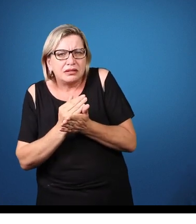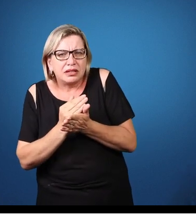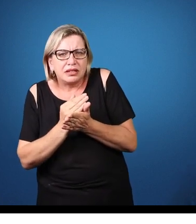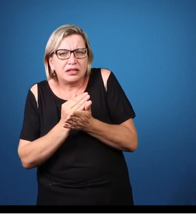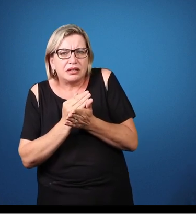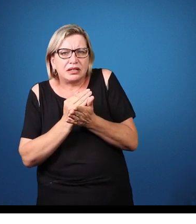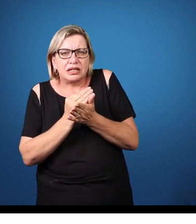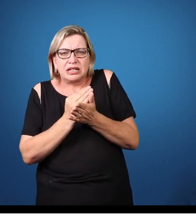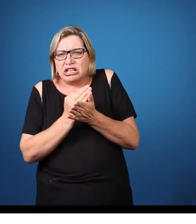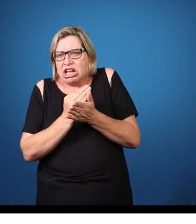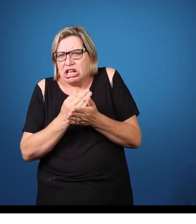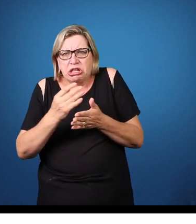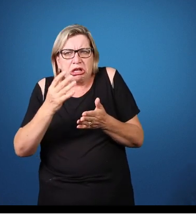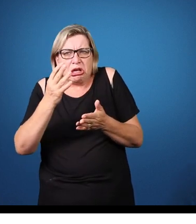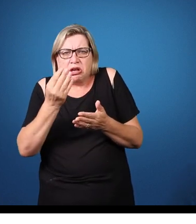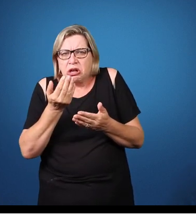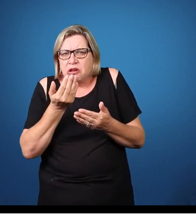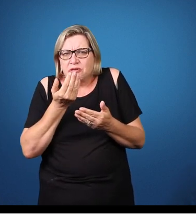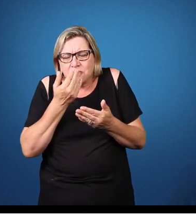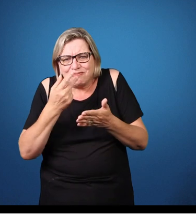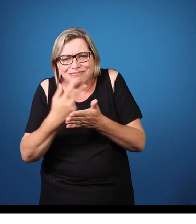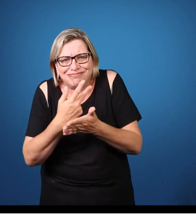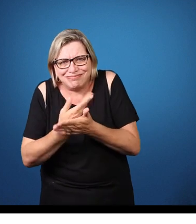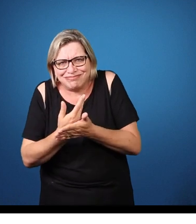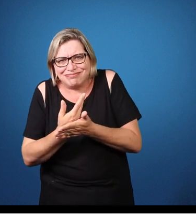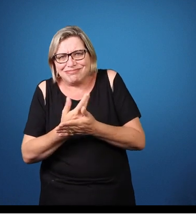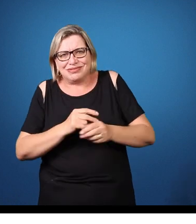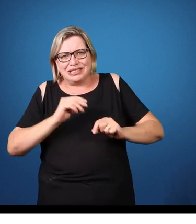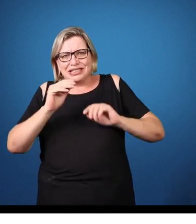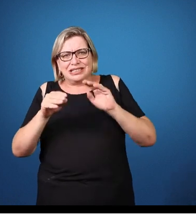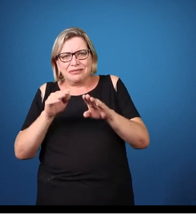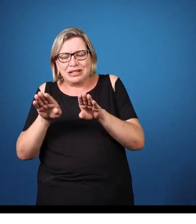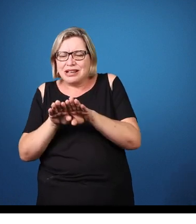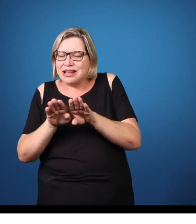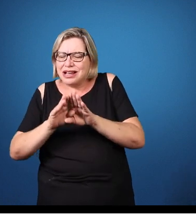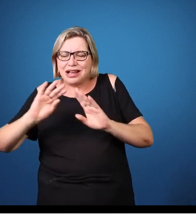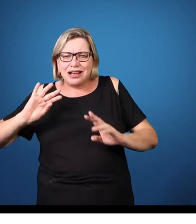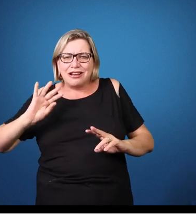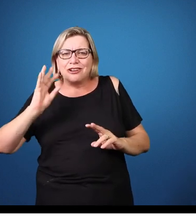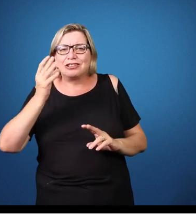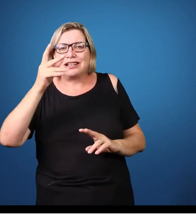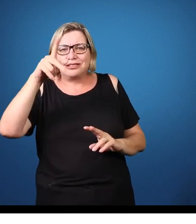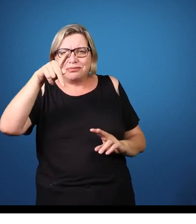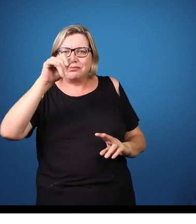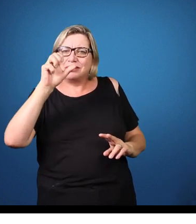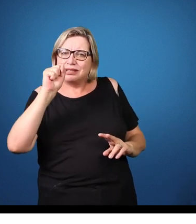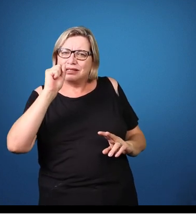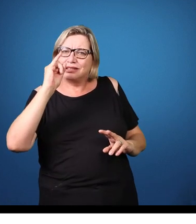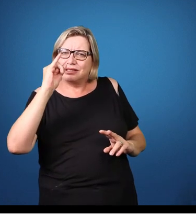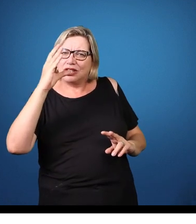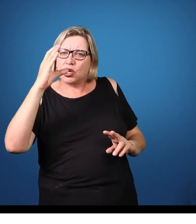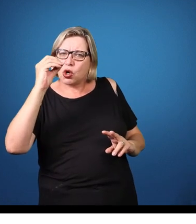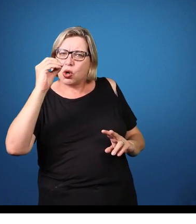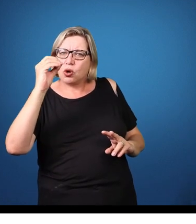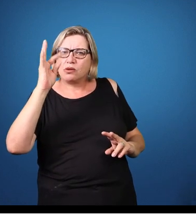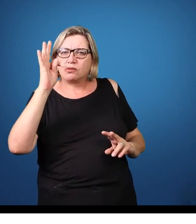psicóticos, toque, etc. Para facilitar, alguns autores trabalham